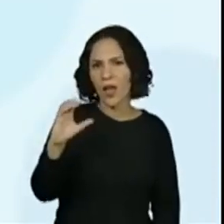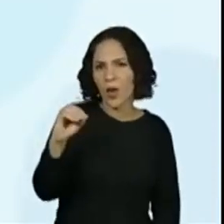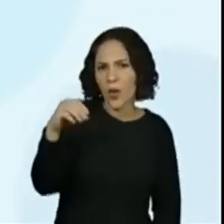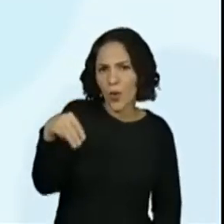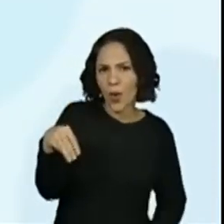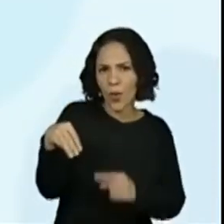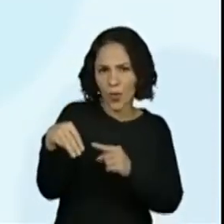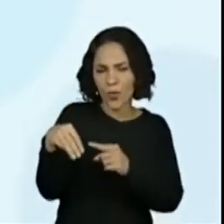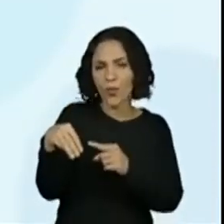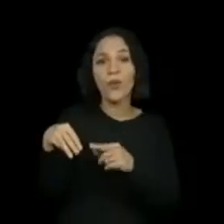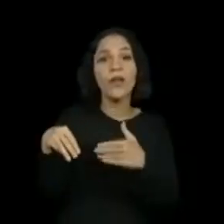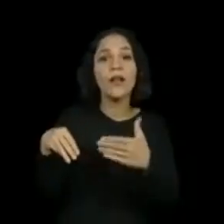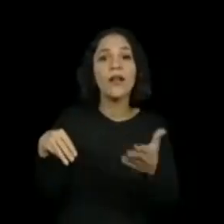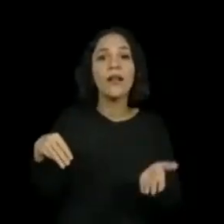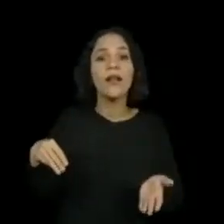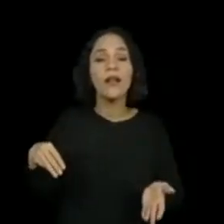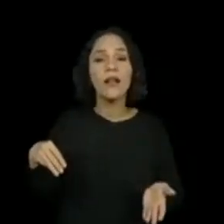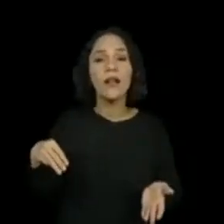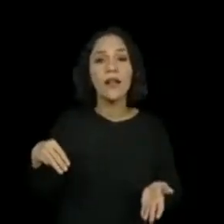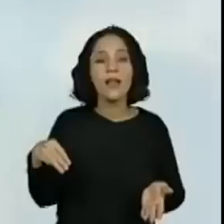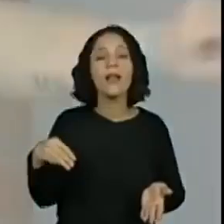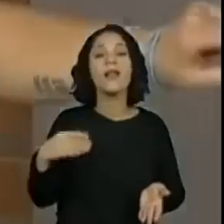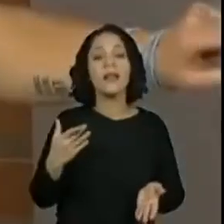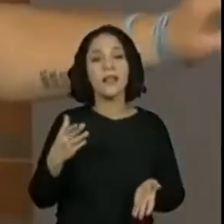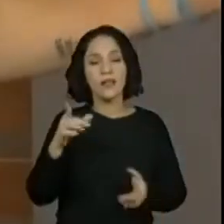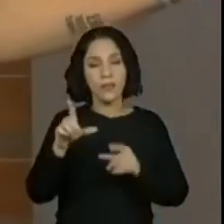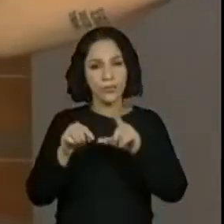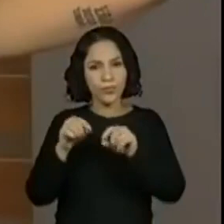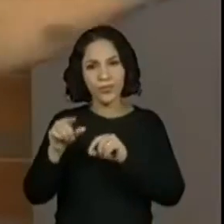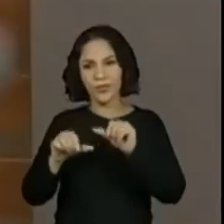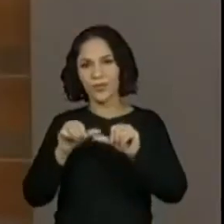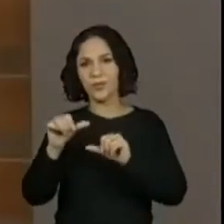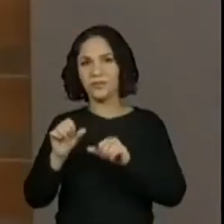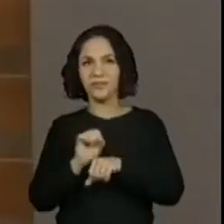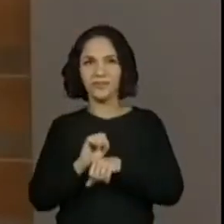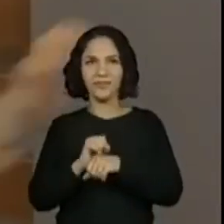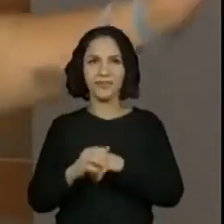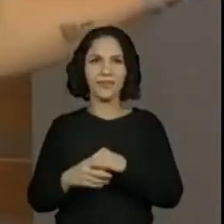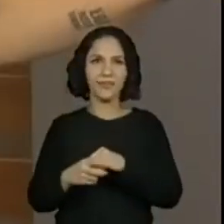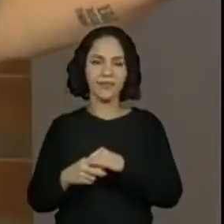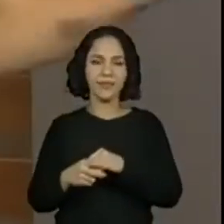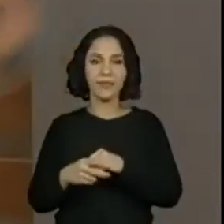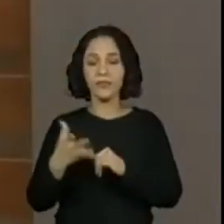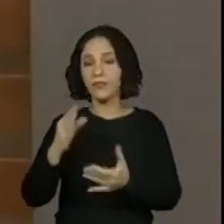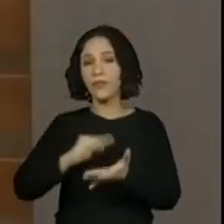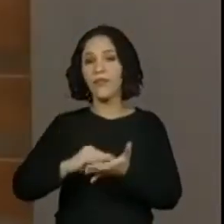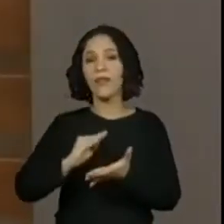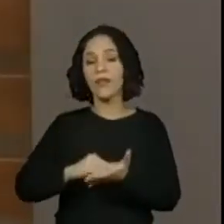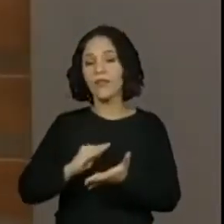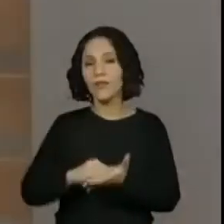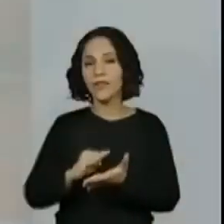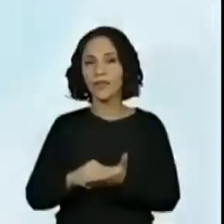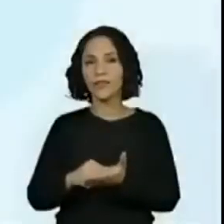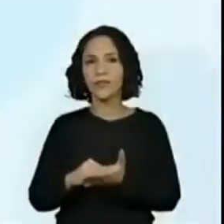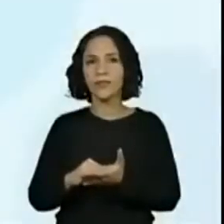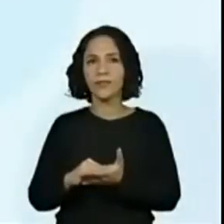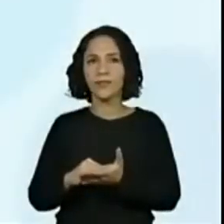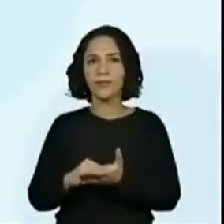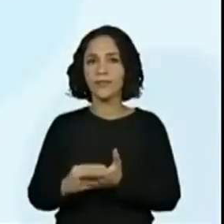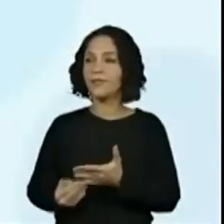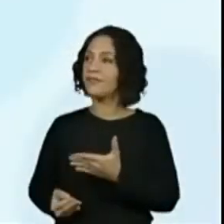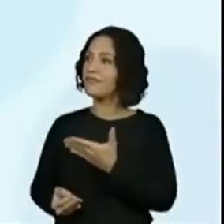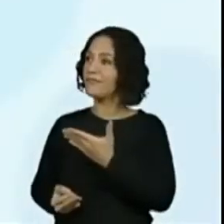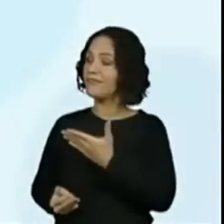Sim. E vamos pôr ele na ordem. Opa, troquei a tela. Que falta. Que é